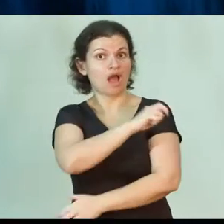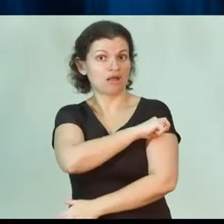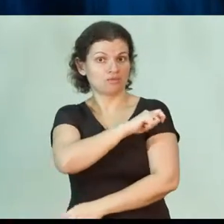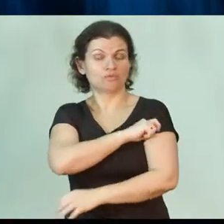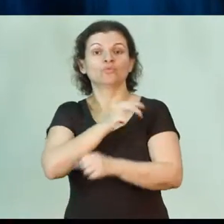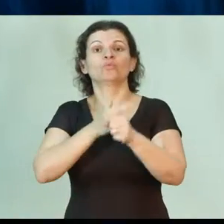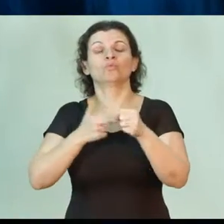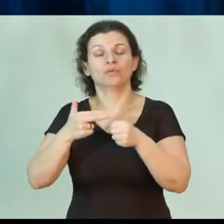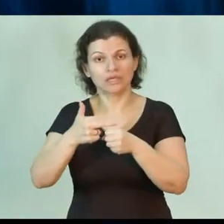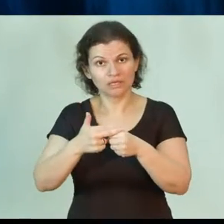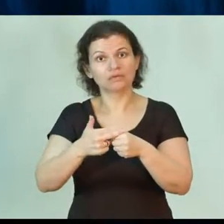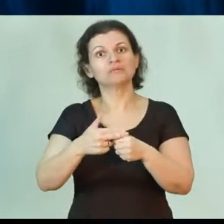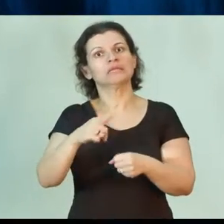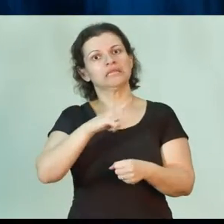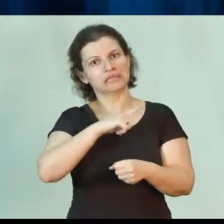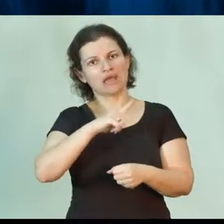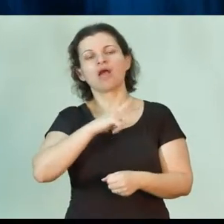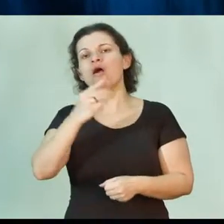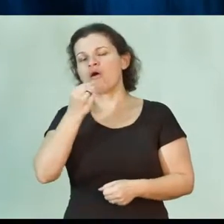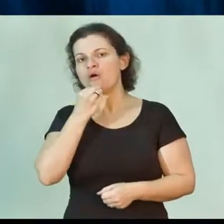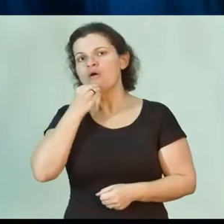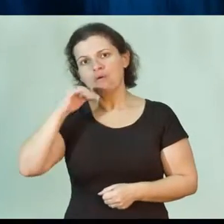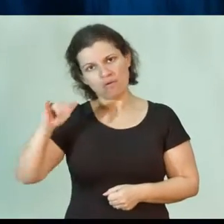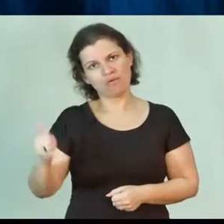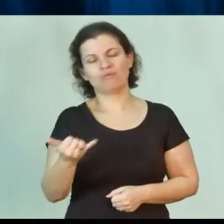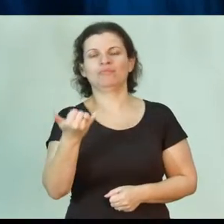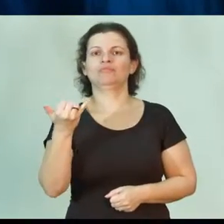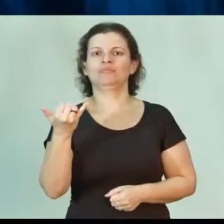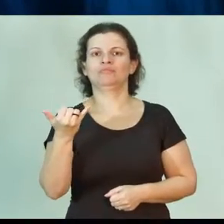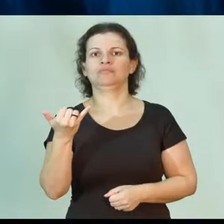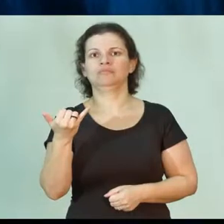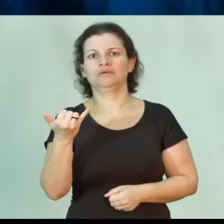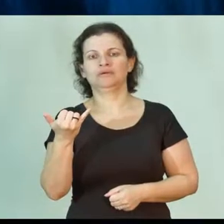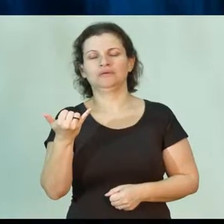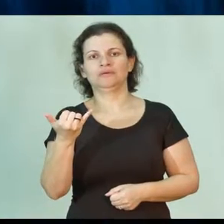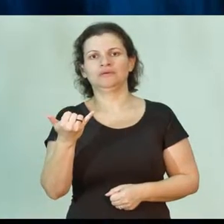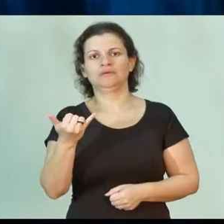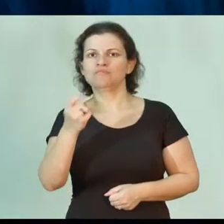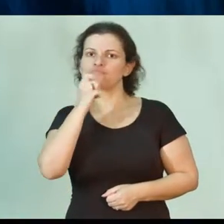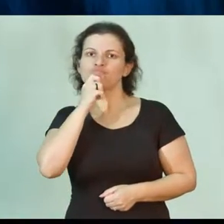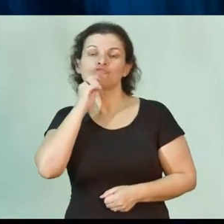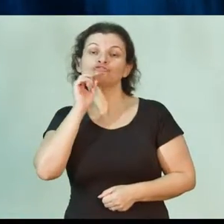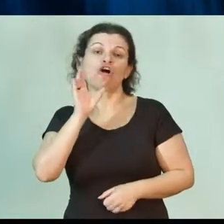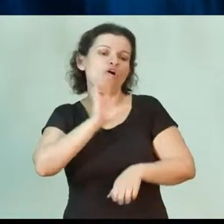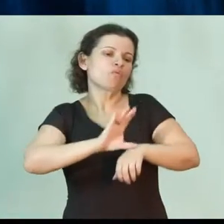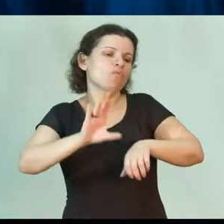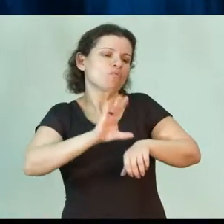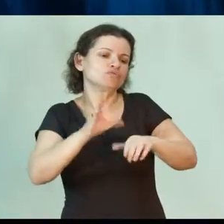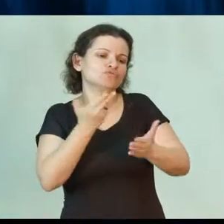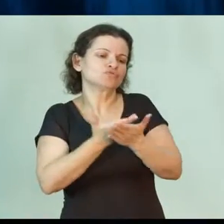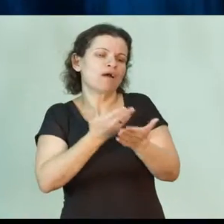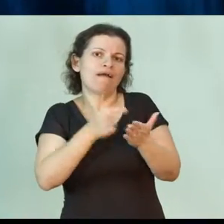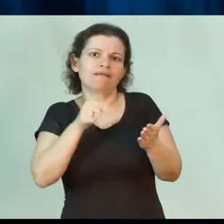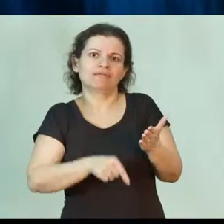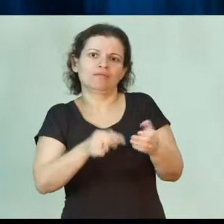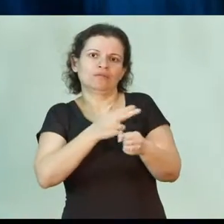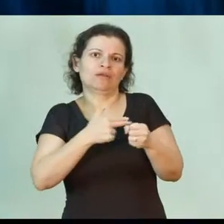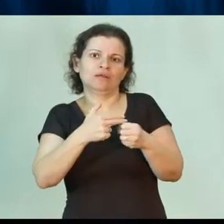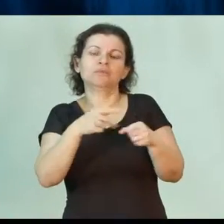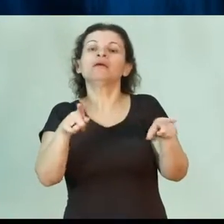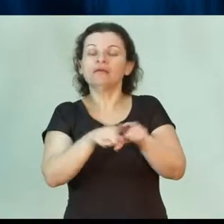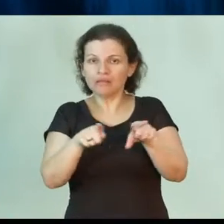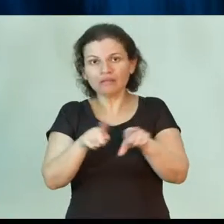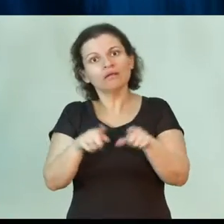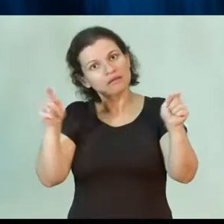Unicamp tem oportunidades de não só cursar o curso da Unicamp, mas